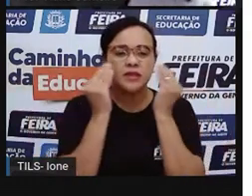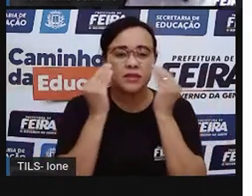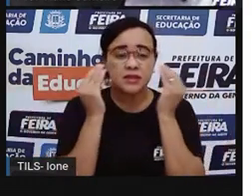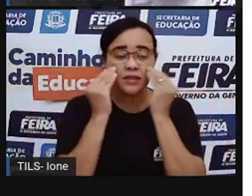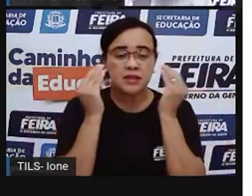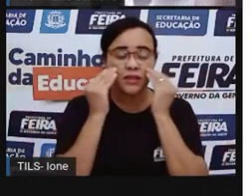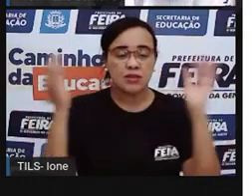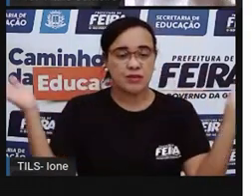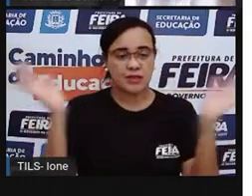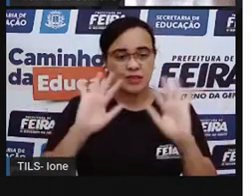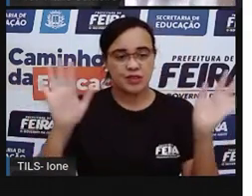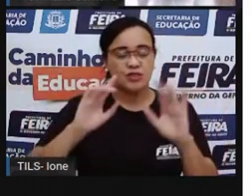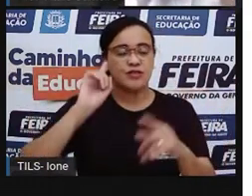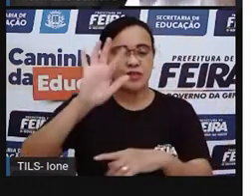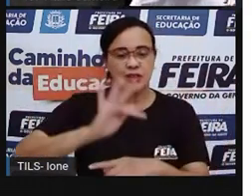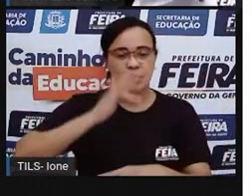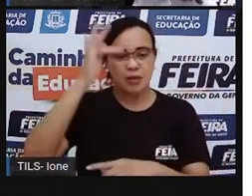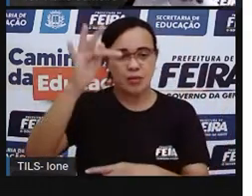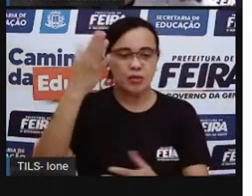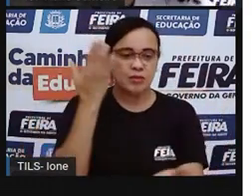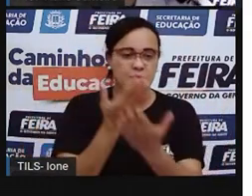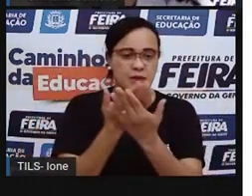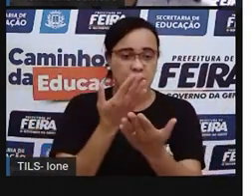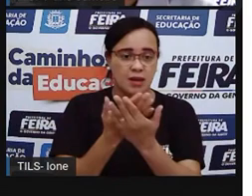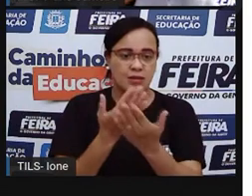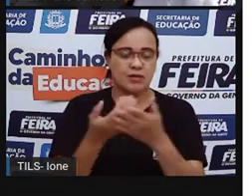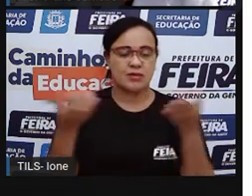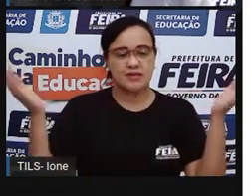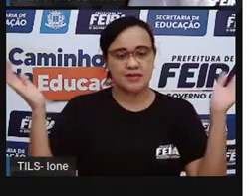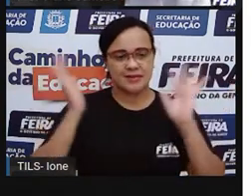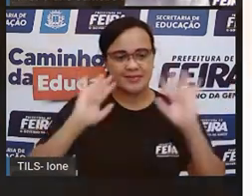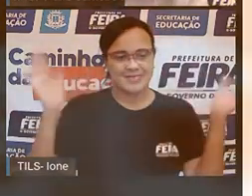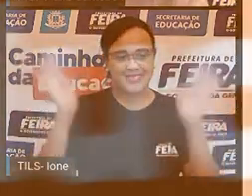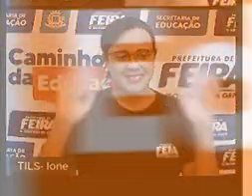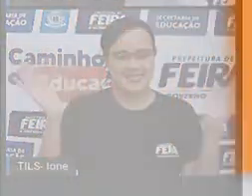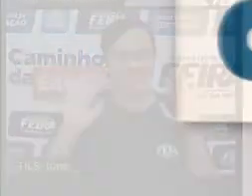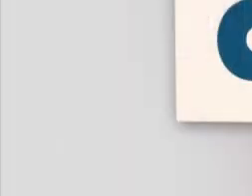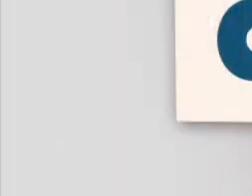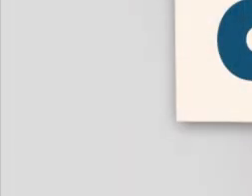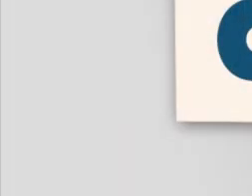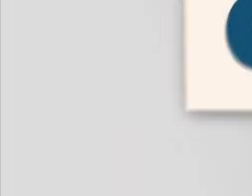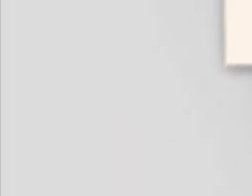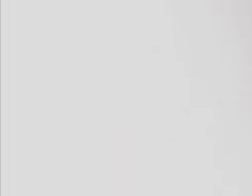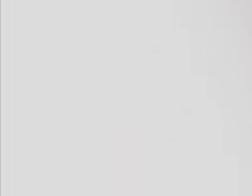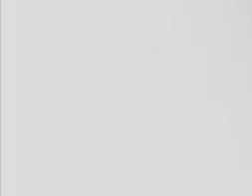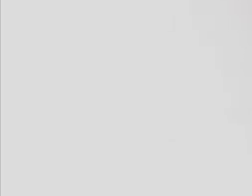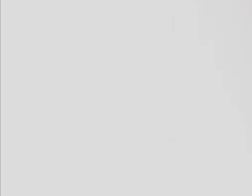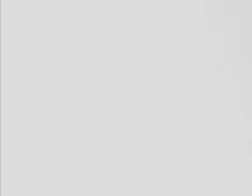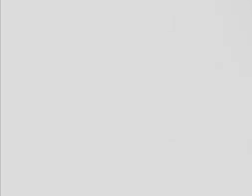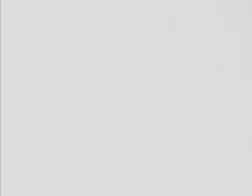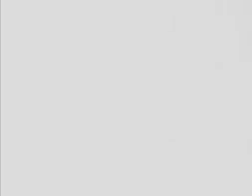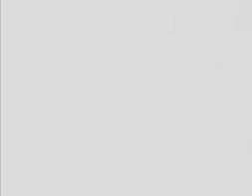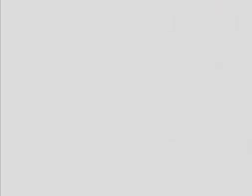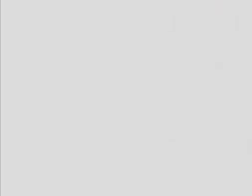aula, tá bom? Até mais. Tchau, tchau. Tchau. Tchau, tchau.